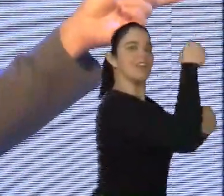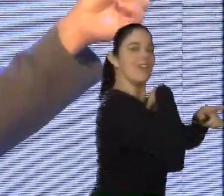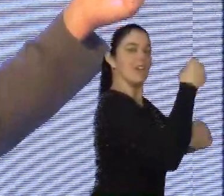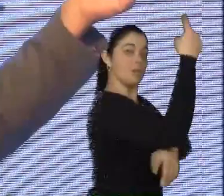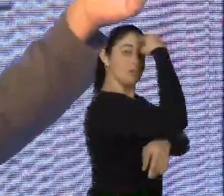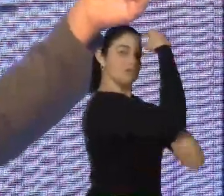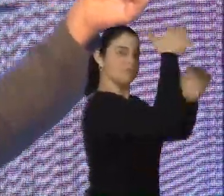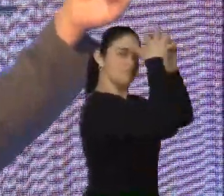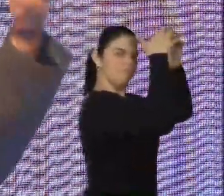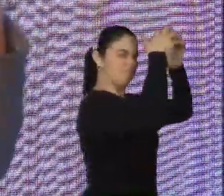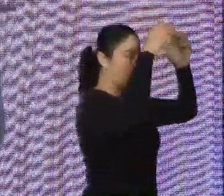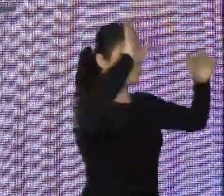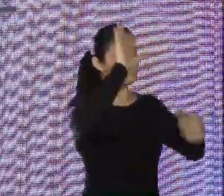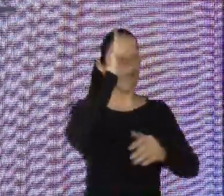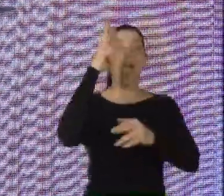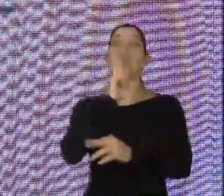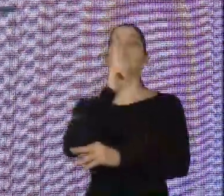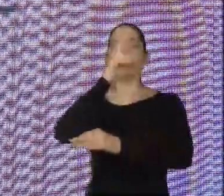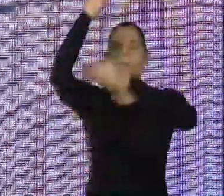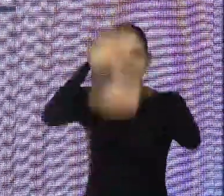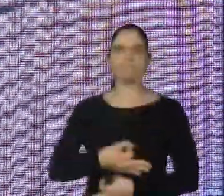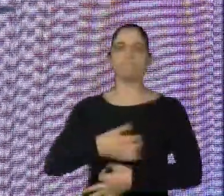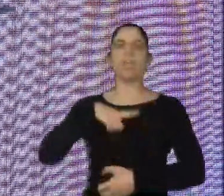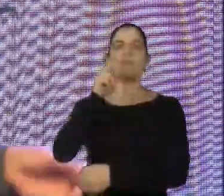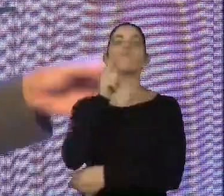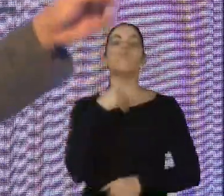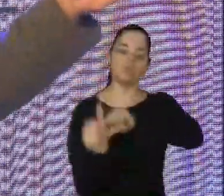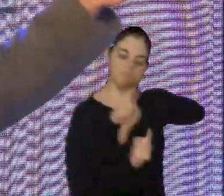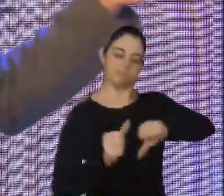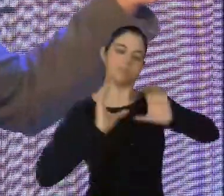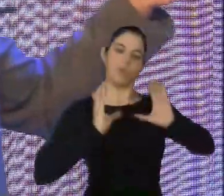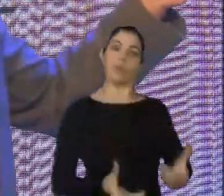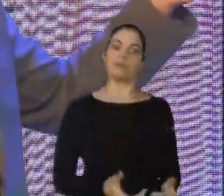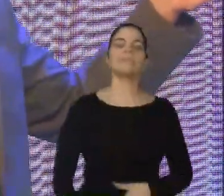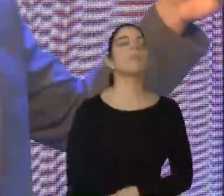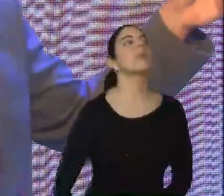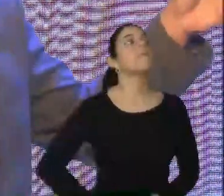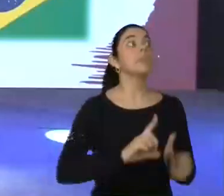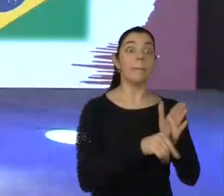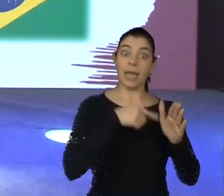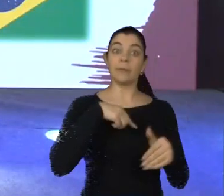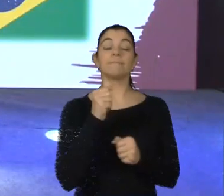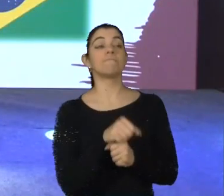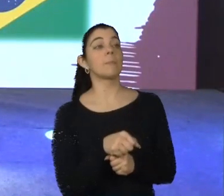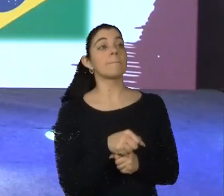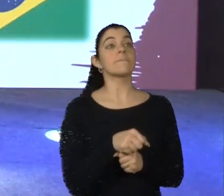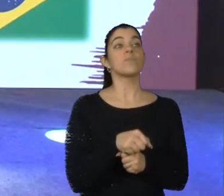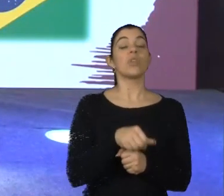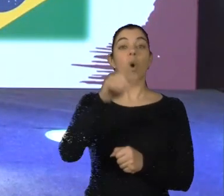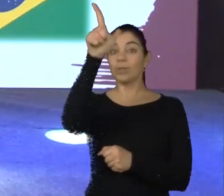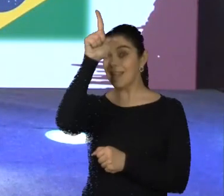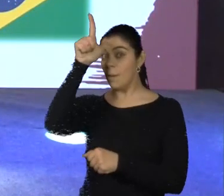responde com incremento volumétrico e também de função. Em 2002, músicos alemães mostraram que uma área